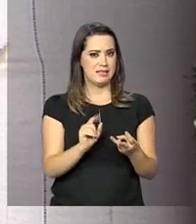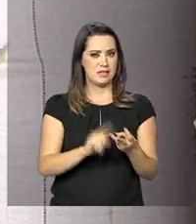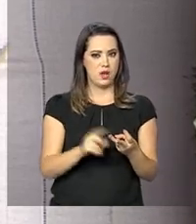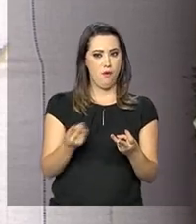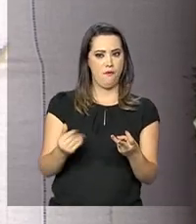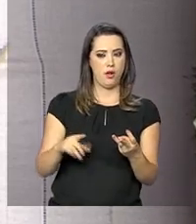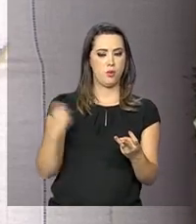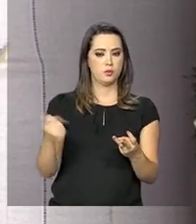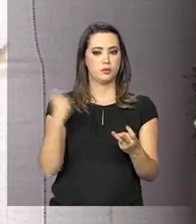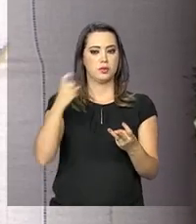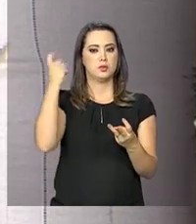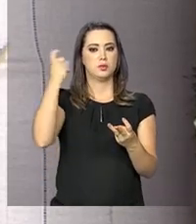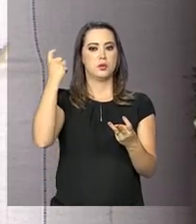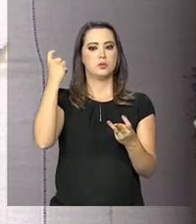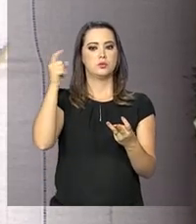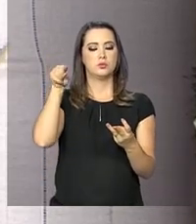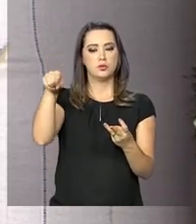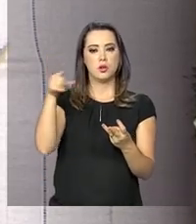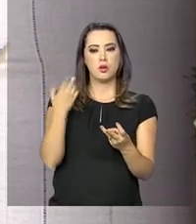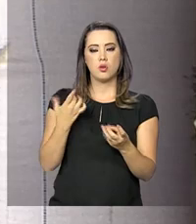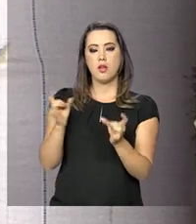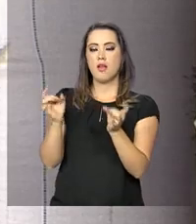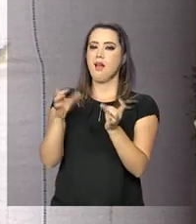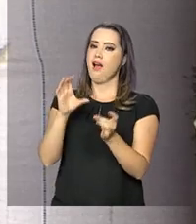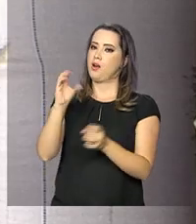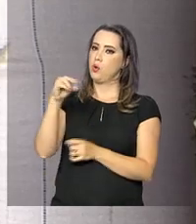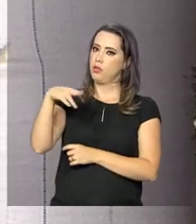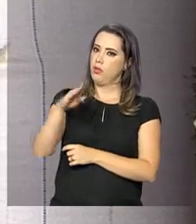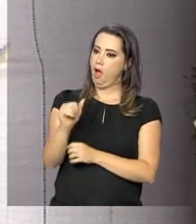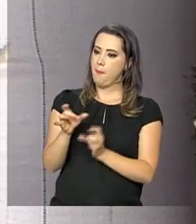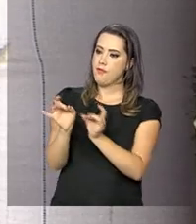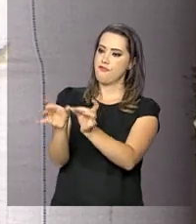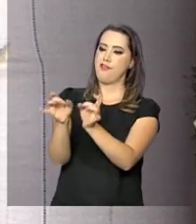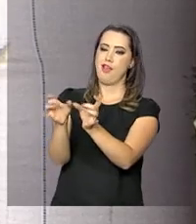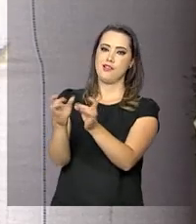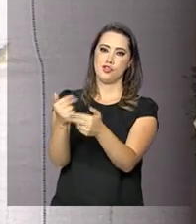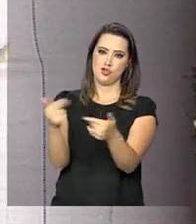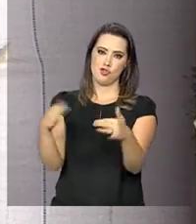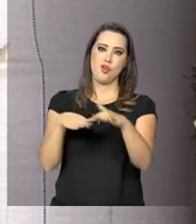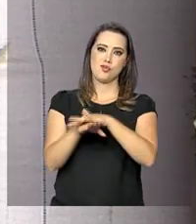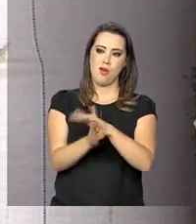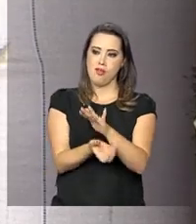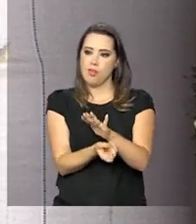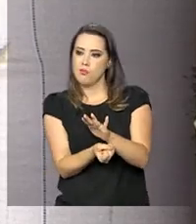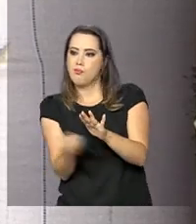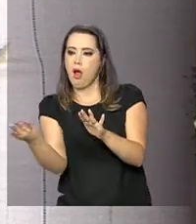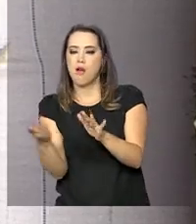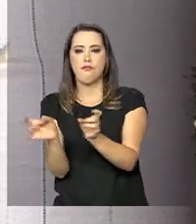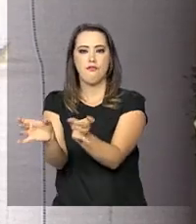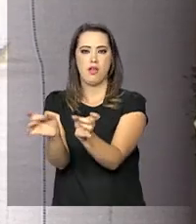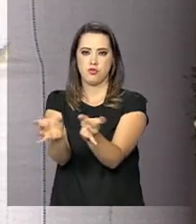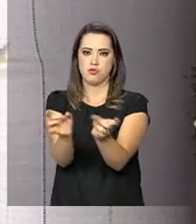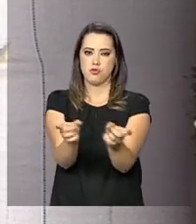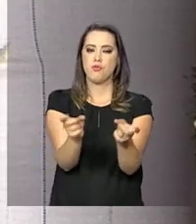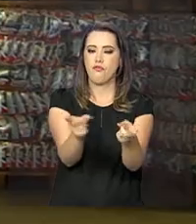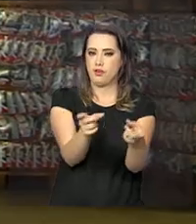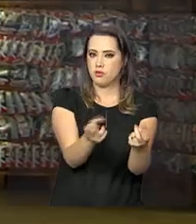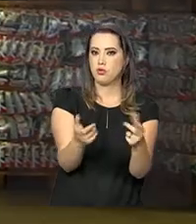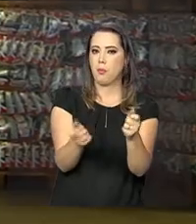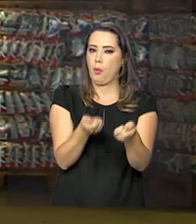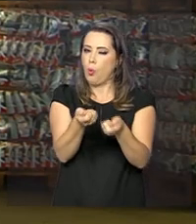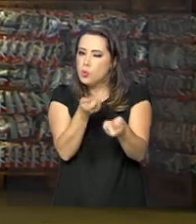os preços no mercado estão muito altos, a Conab vende os produtos armazenados para reequilibrar os preços.